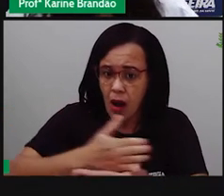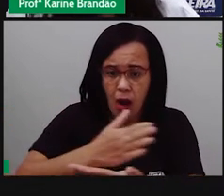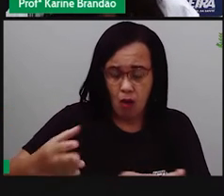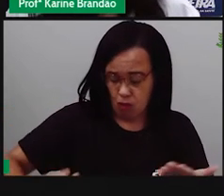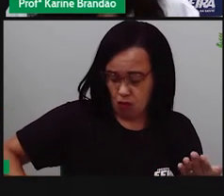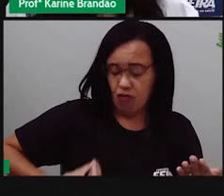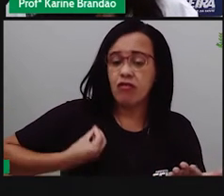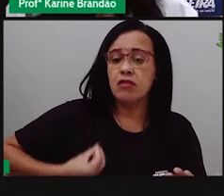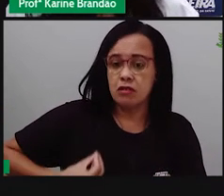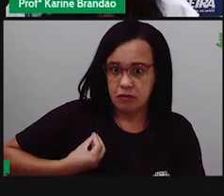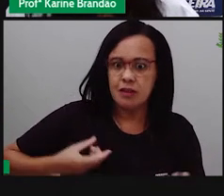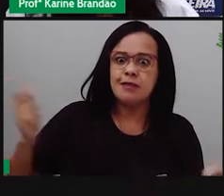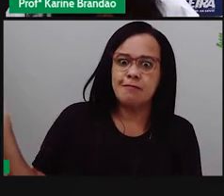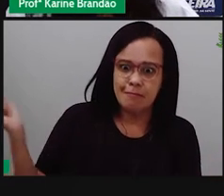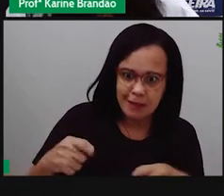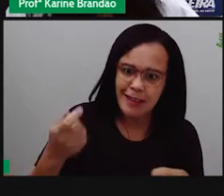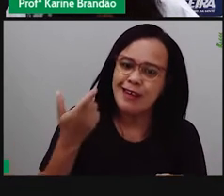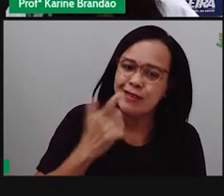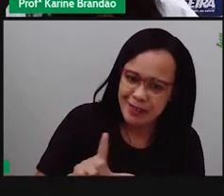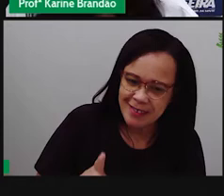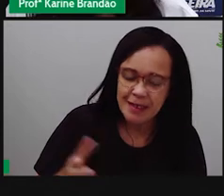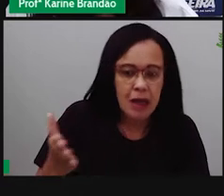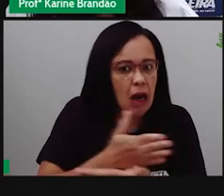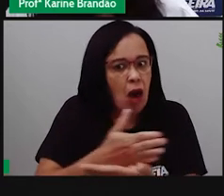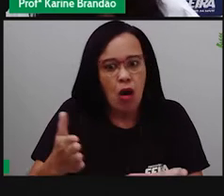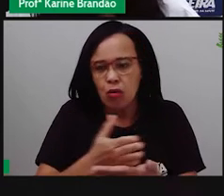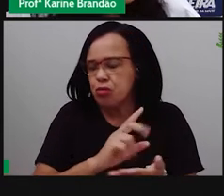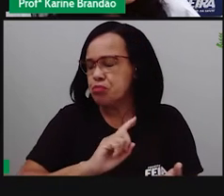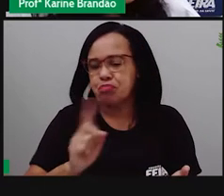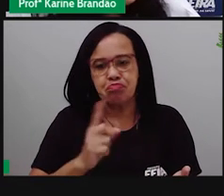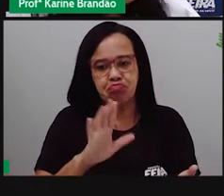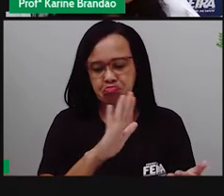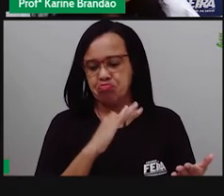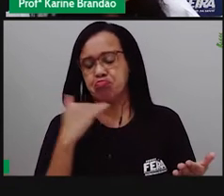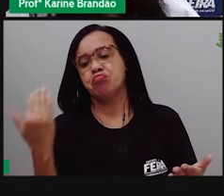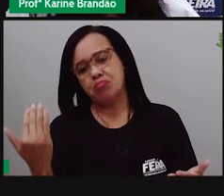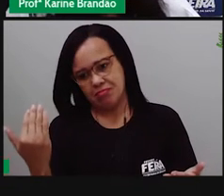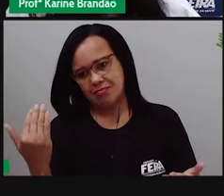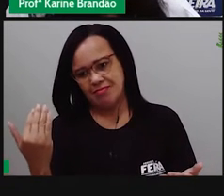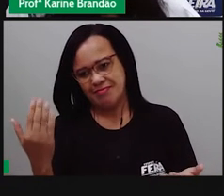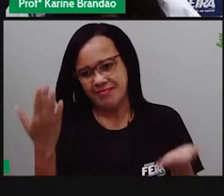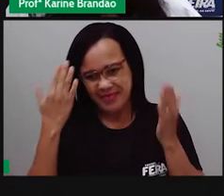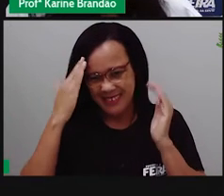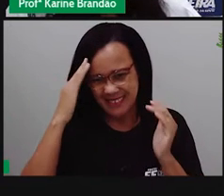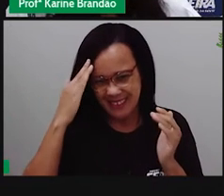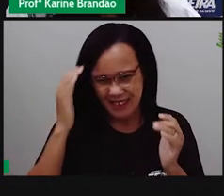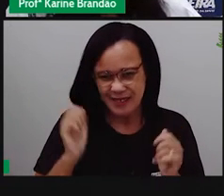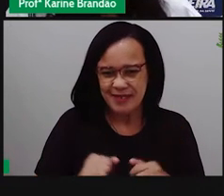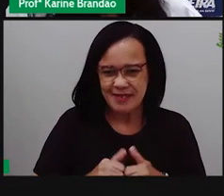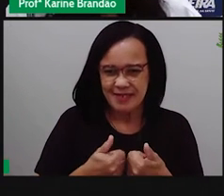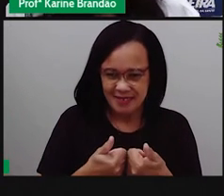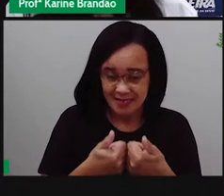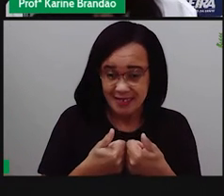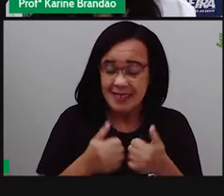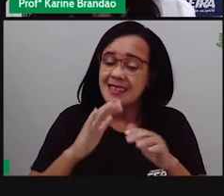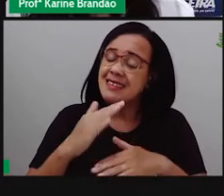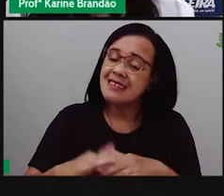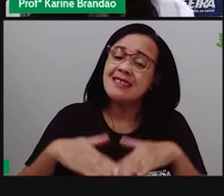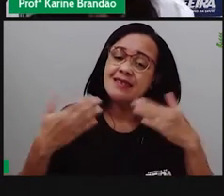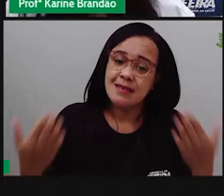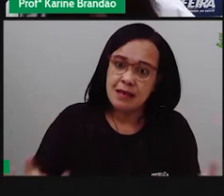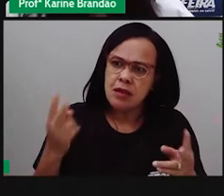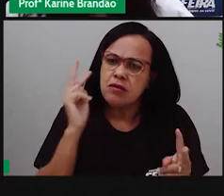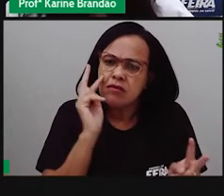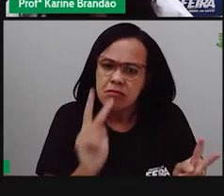sobreviver e se reproduzir. Tranquilo até aqui? E aí, então, o que que a gente